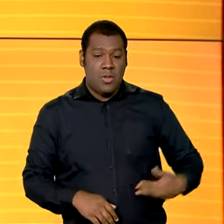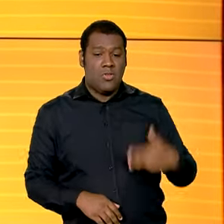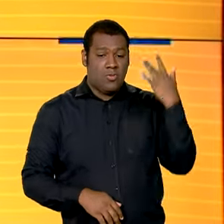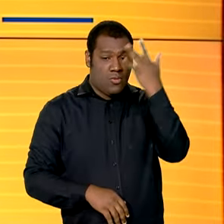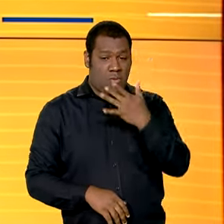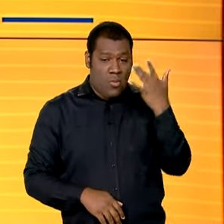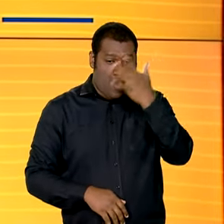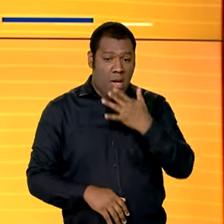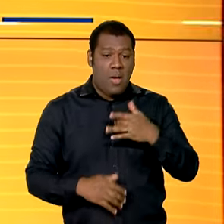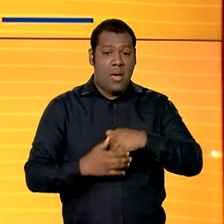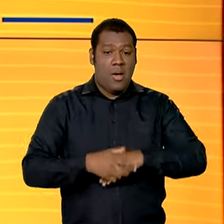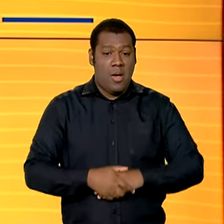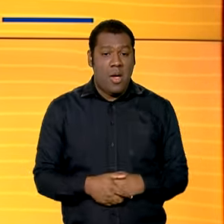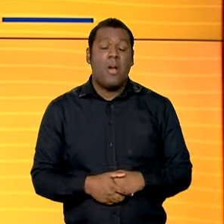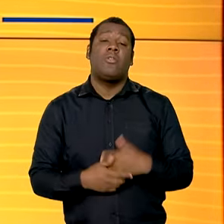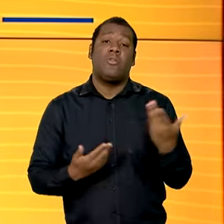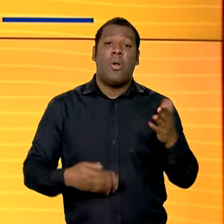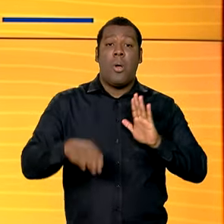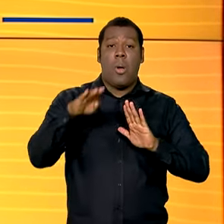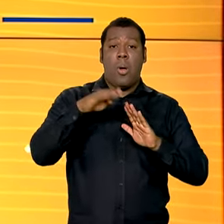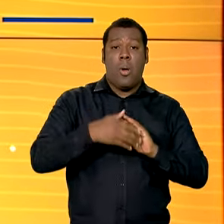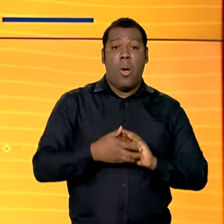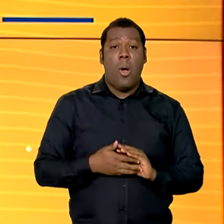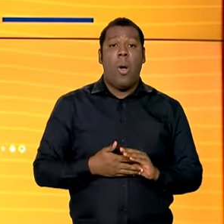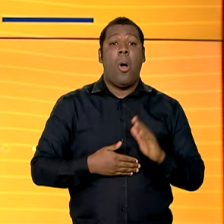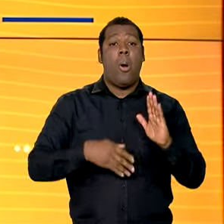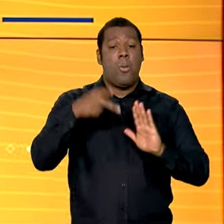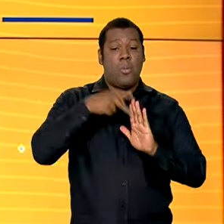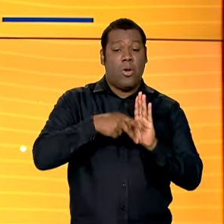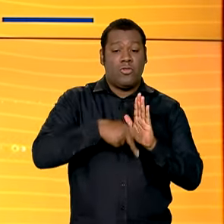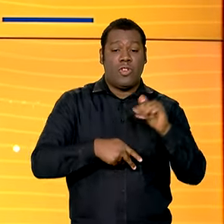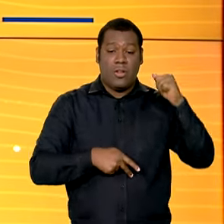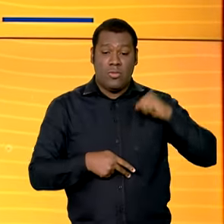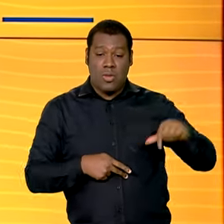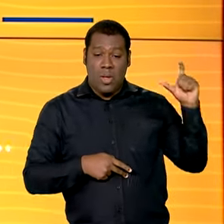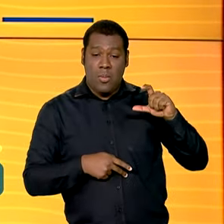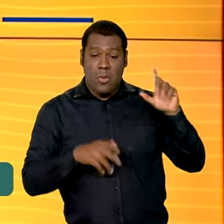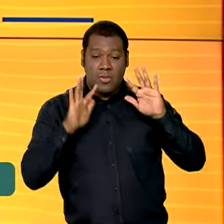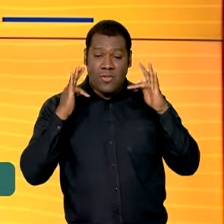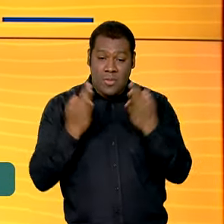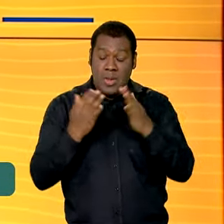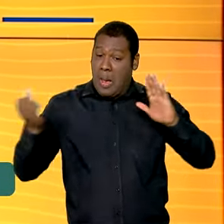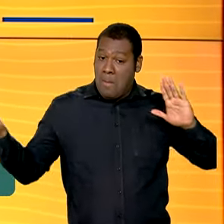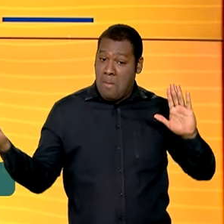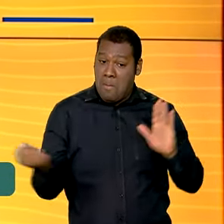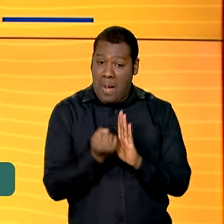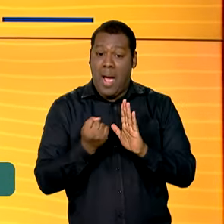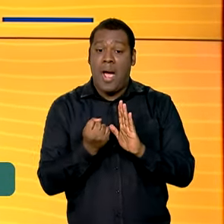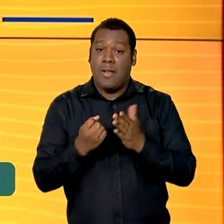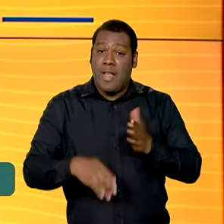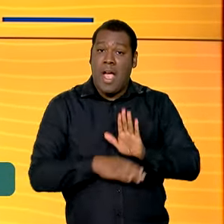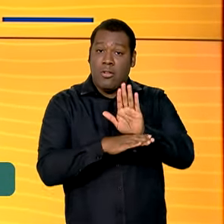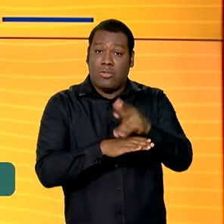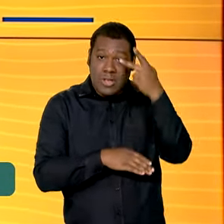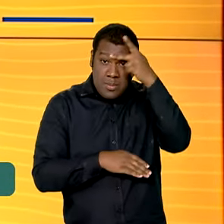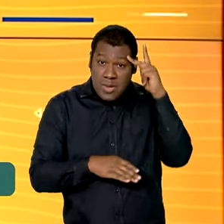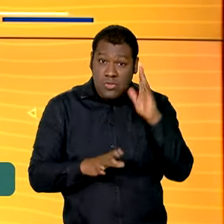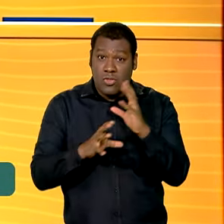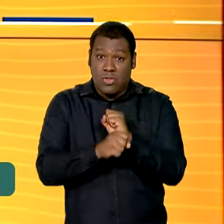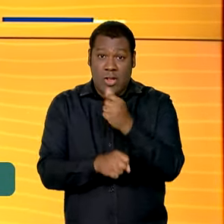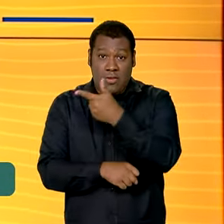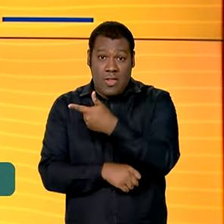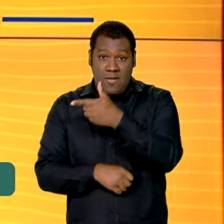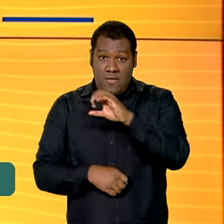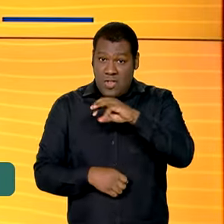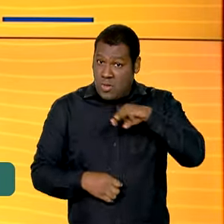ele falou do maior programa de transferência de renda, o Bolsa Família, que atingiu a marca de 20 milhões e 800 mil